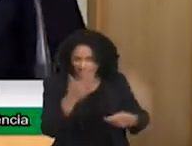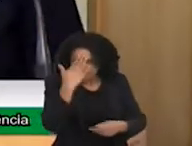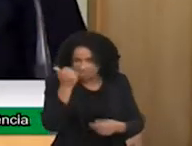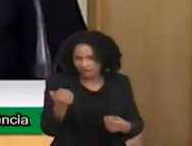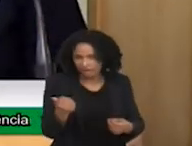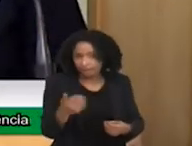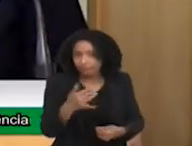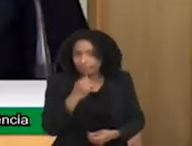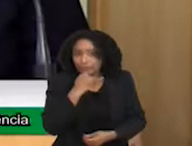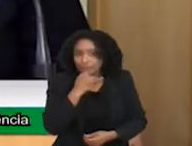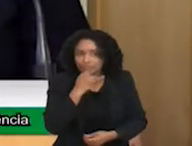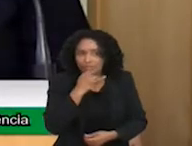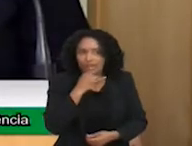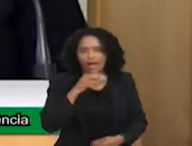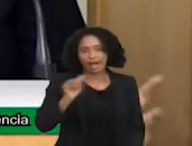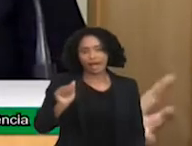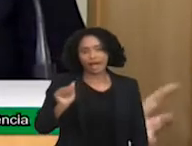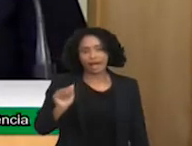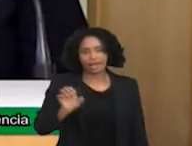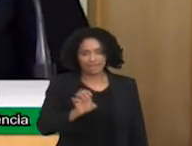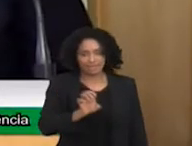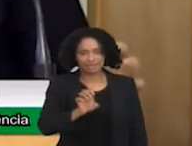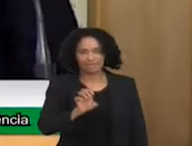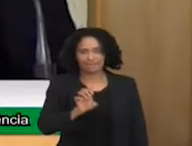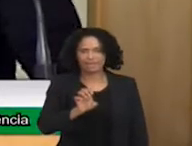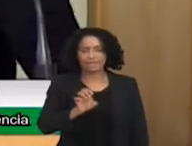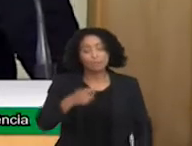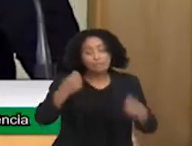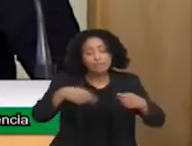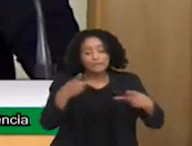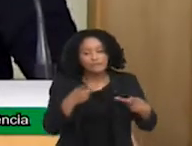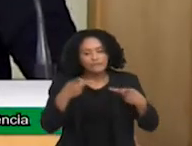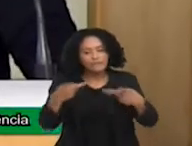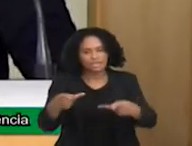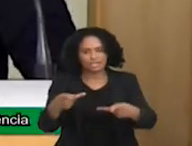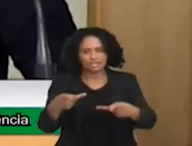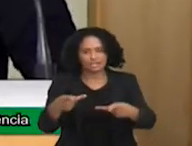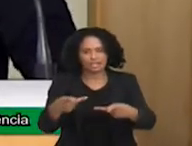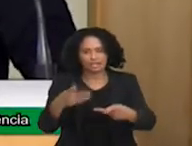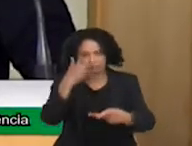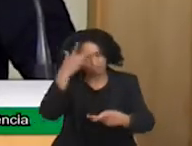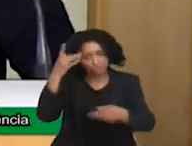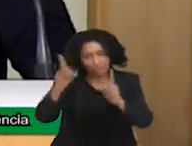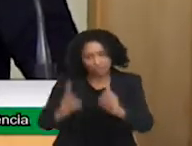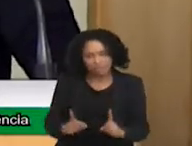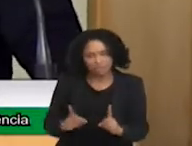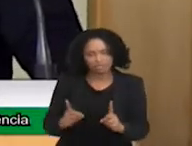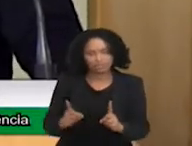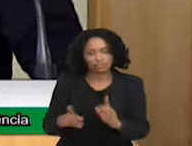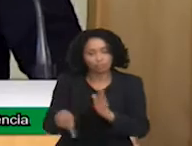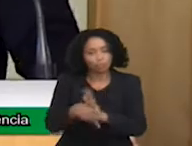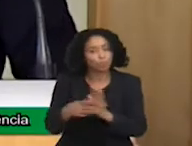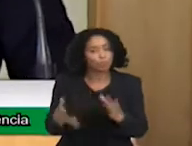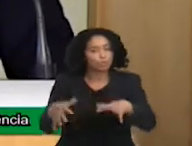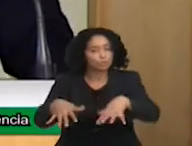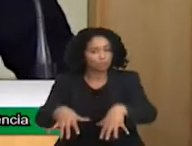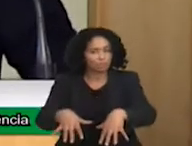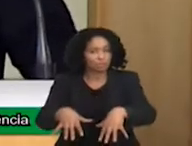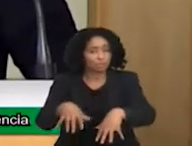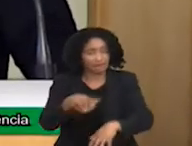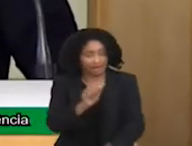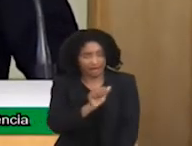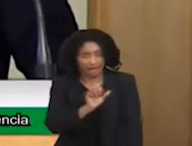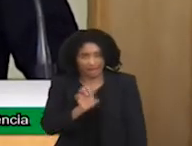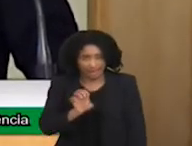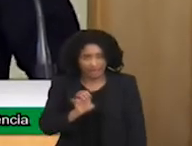aluno de inclusão? Ela não visita. Por quê? Porque essa EE geralmente pega duas